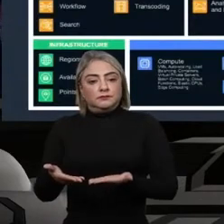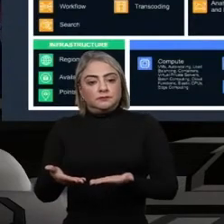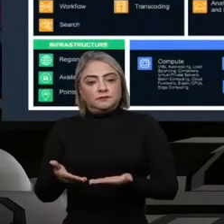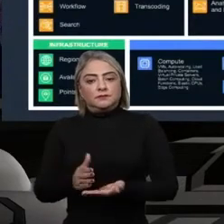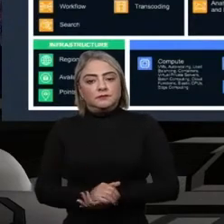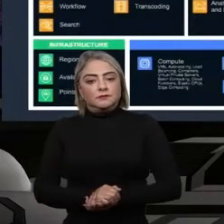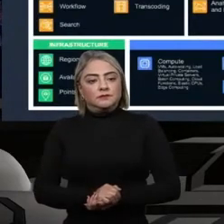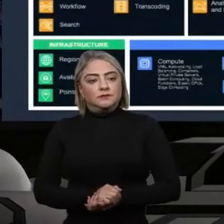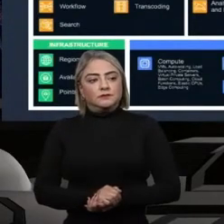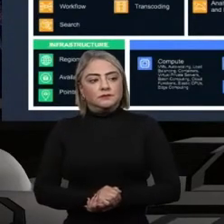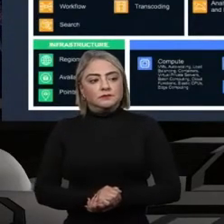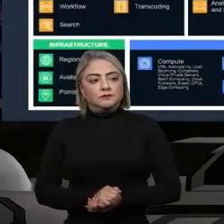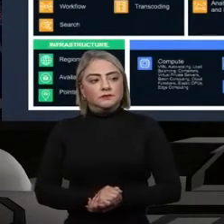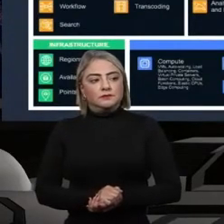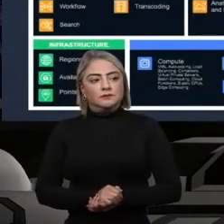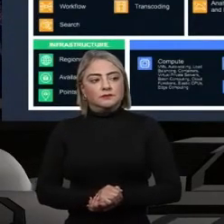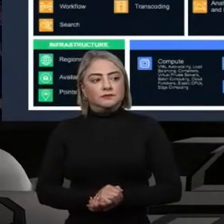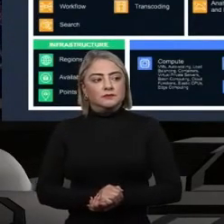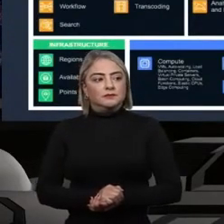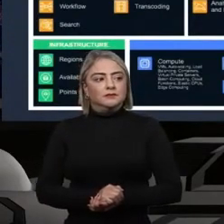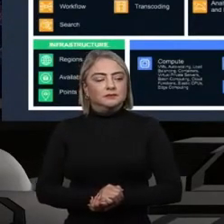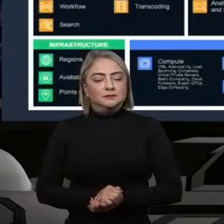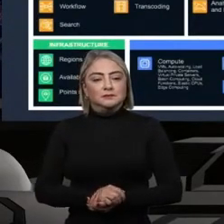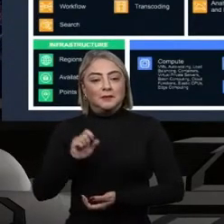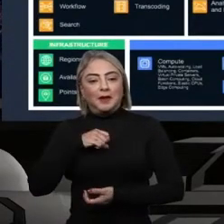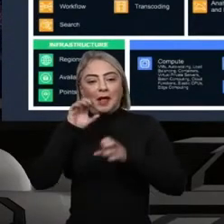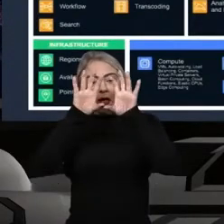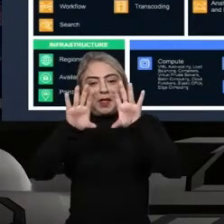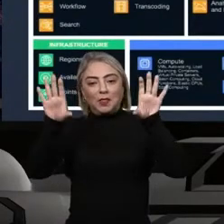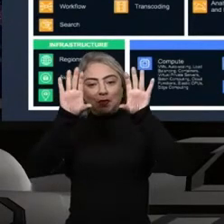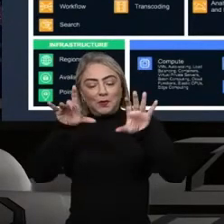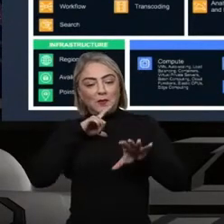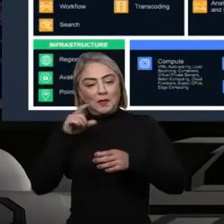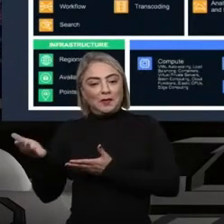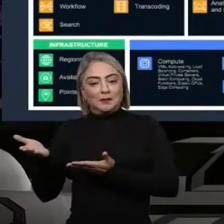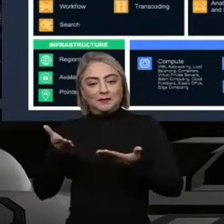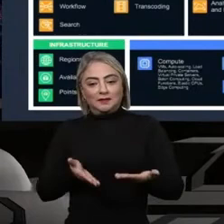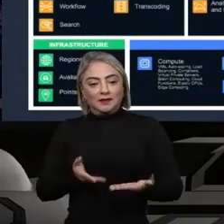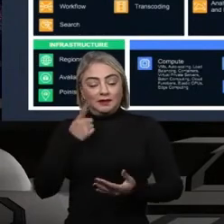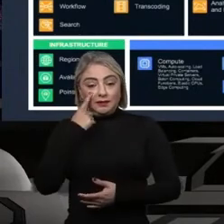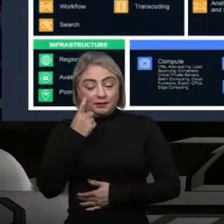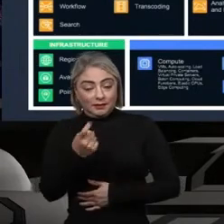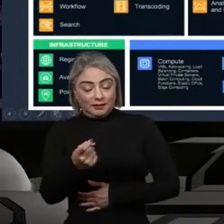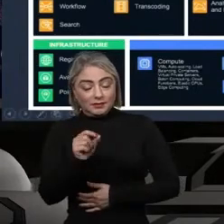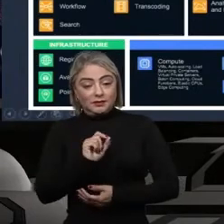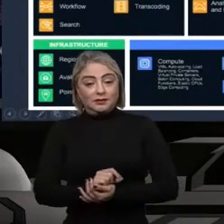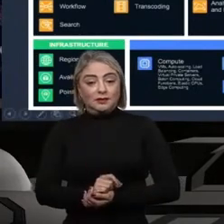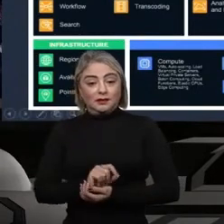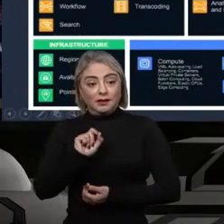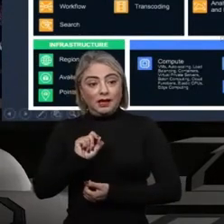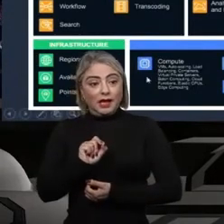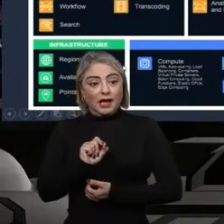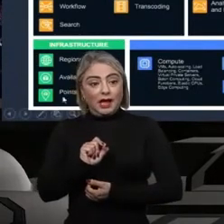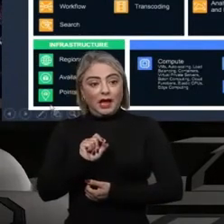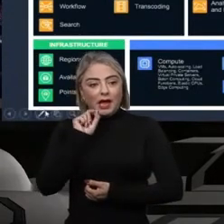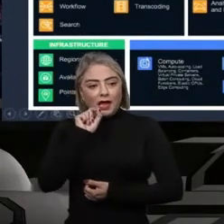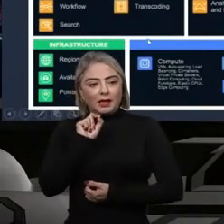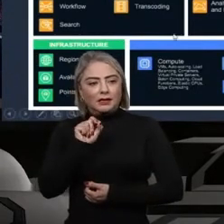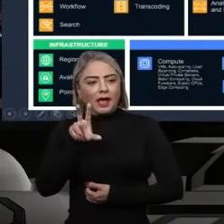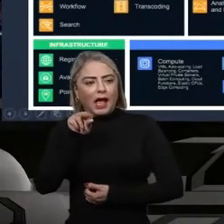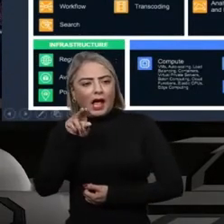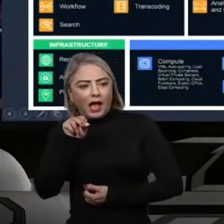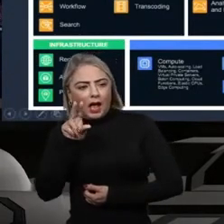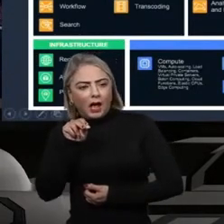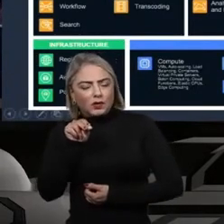aparato tecnológico que a nuvem tem à disposição. E o interessante é que esse quadradinho em azul que eu estou